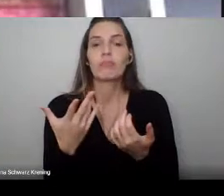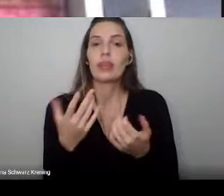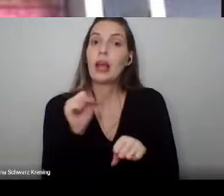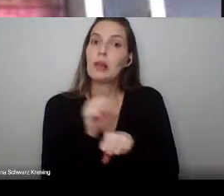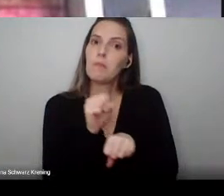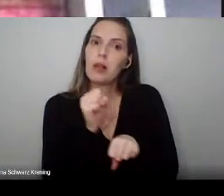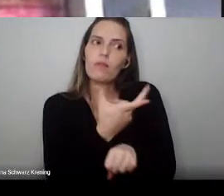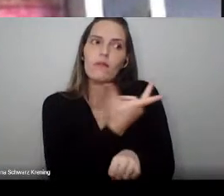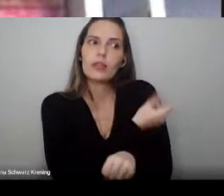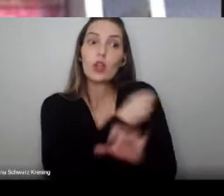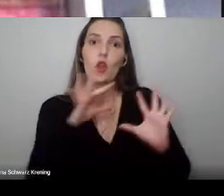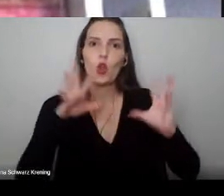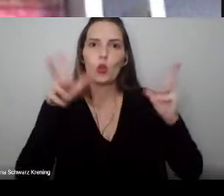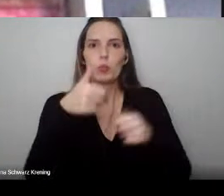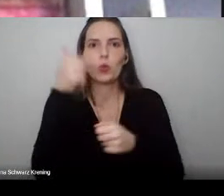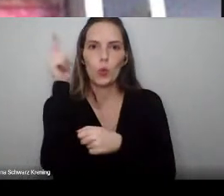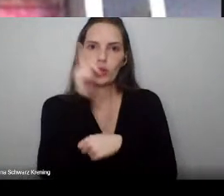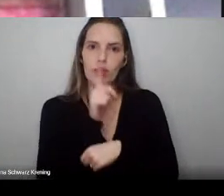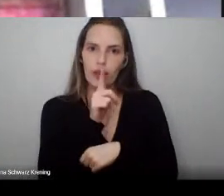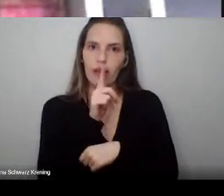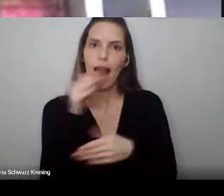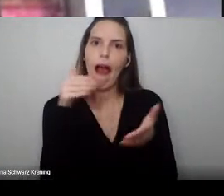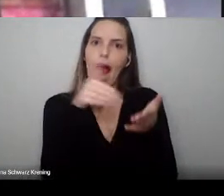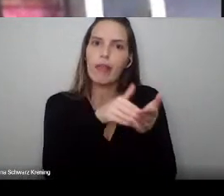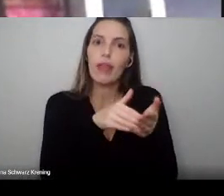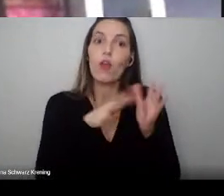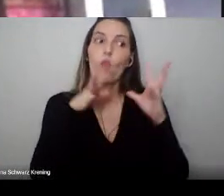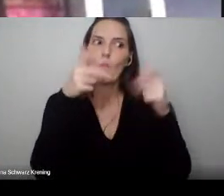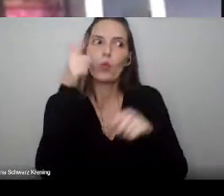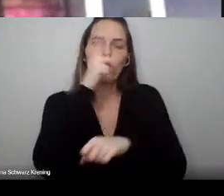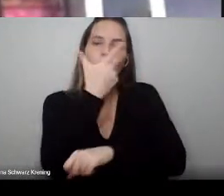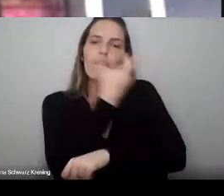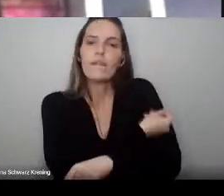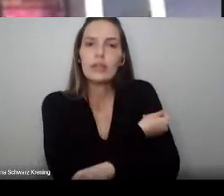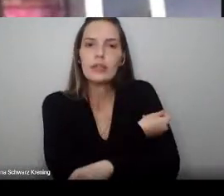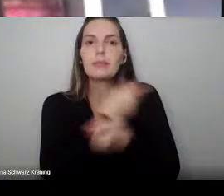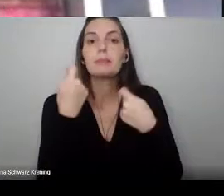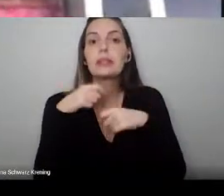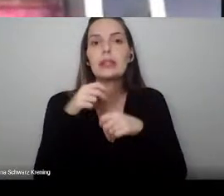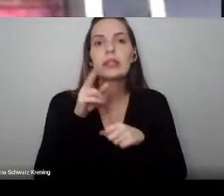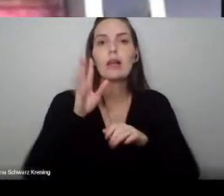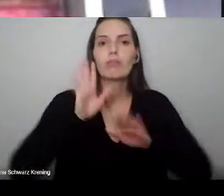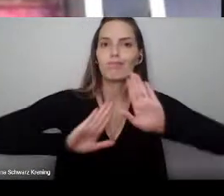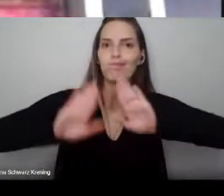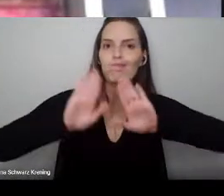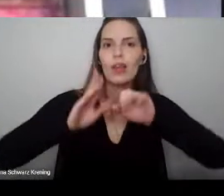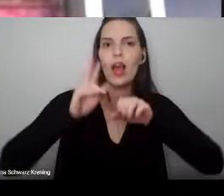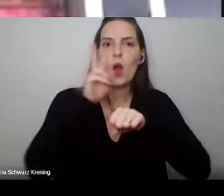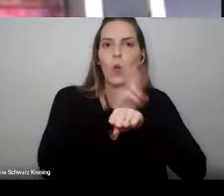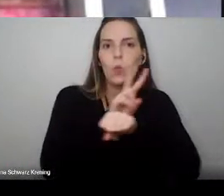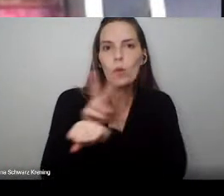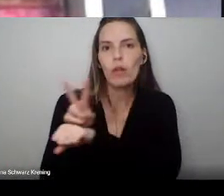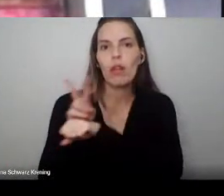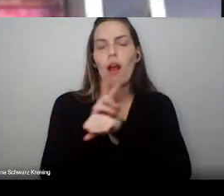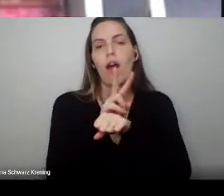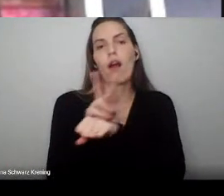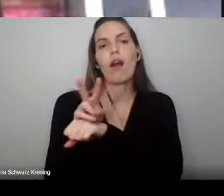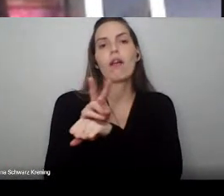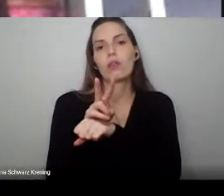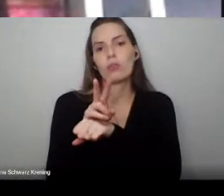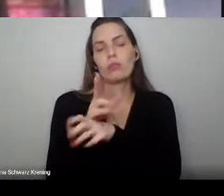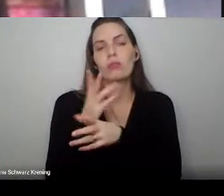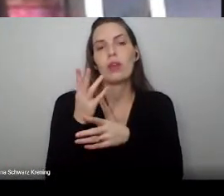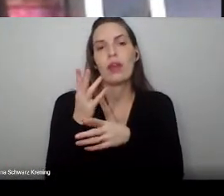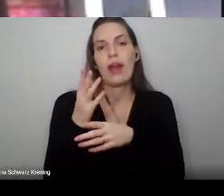manter os cuidados, continuar pensando muito no outro, decidir com compaixão, priorizar vidas, né, ter